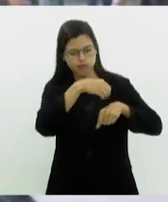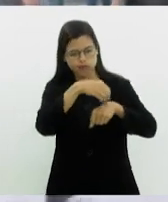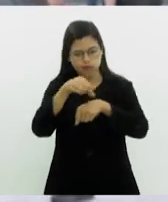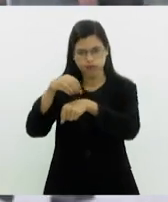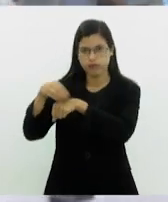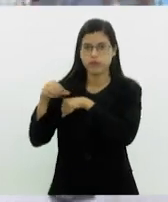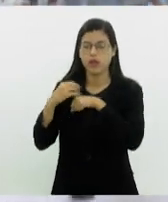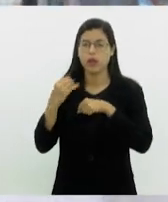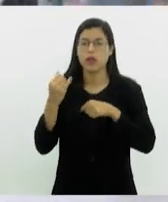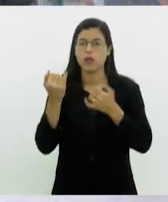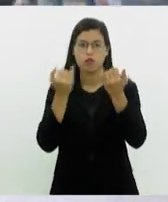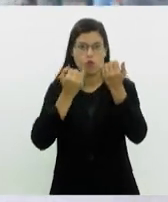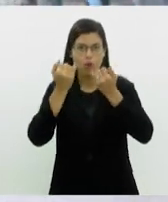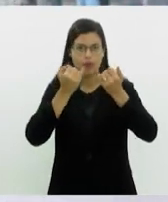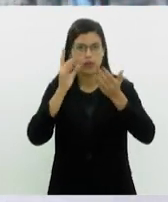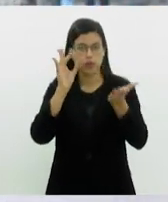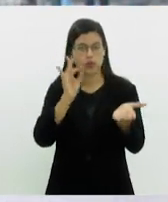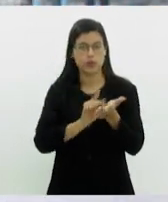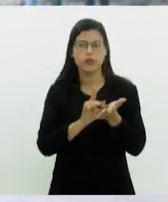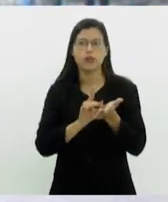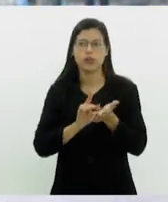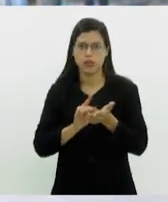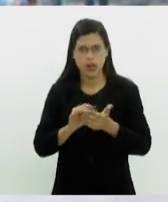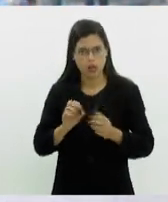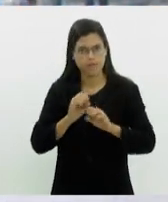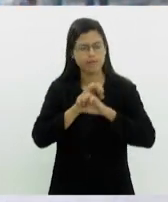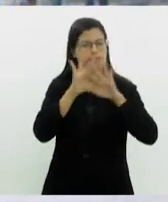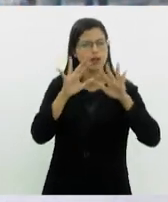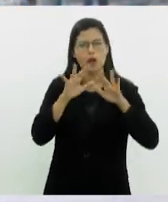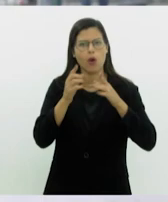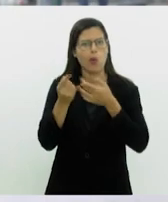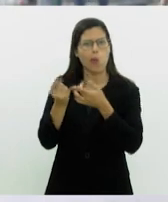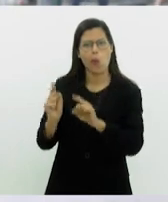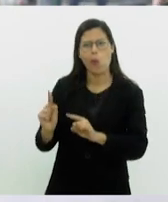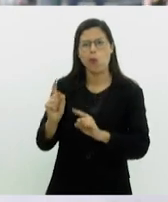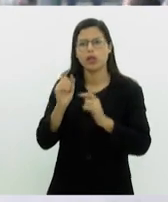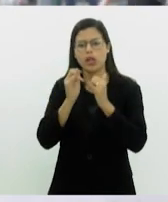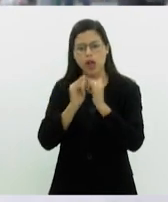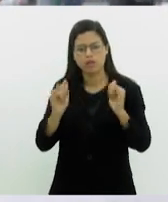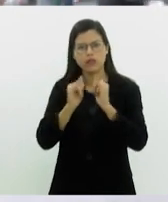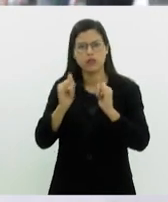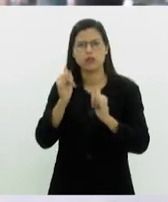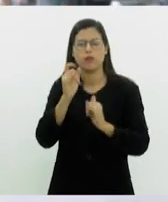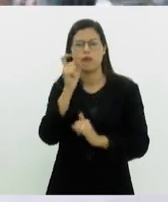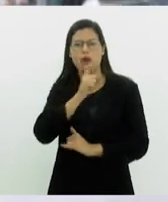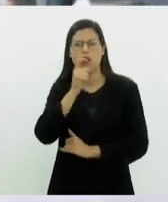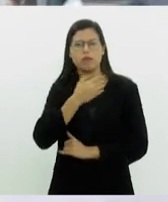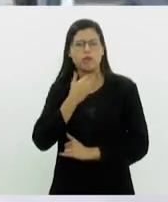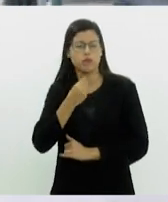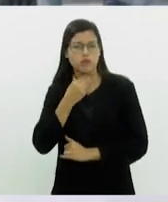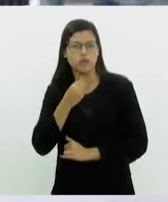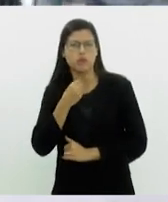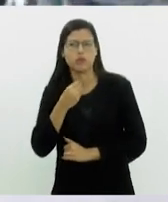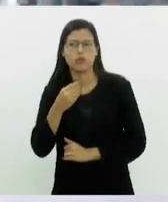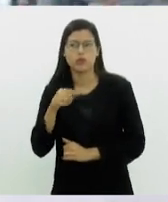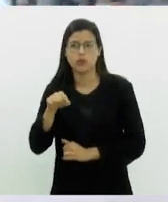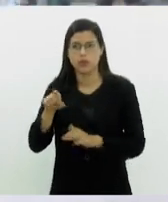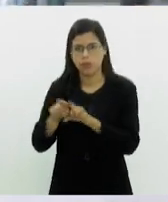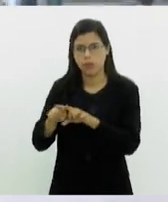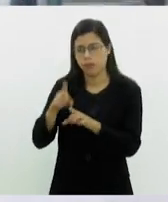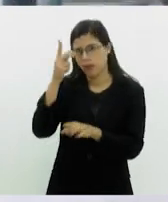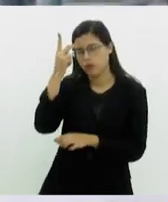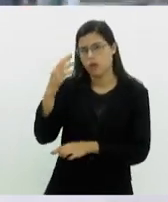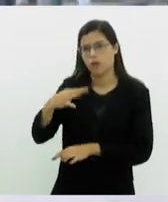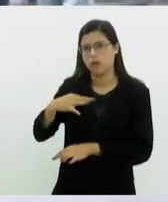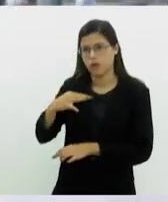de forma verdadeira, é claro, combatendo as fake news e também conscientizando os nossos voluntários, as pessoas que estão cadastradas na